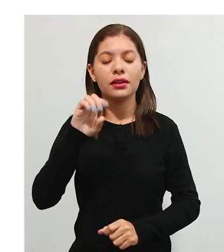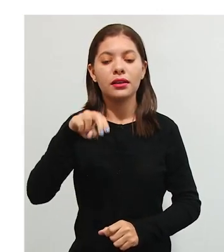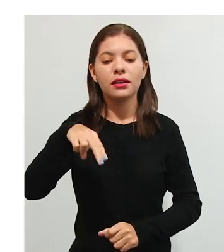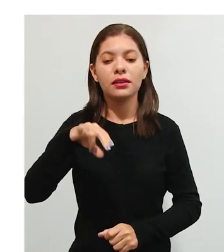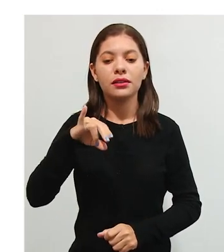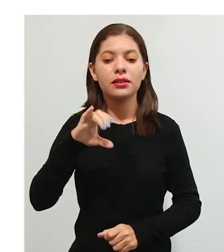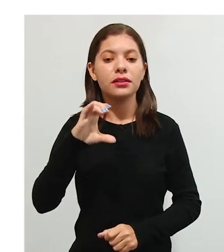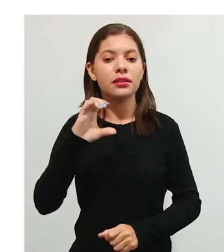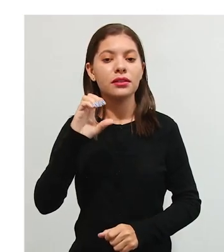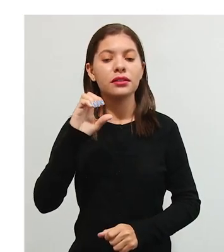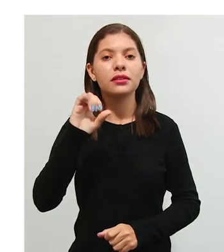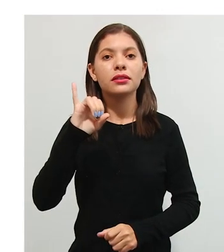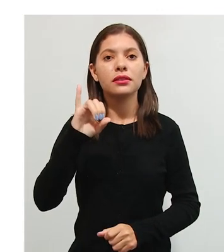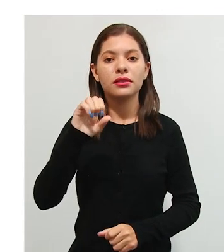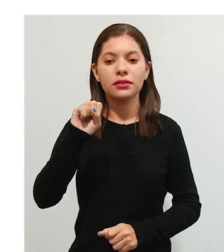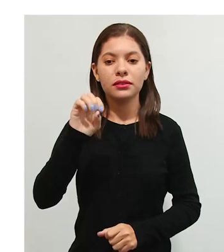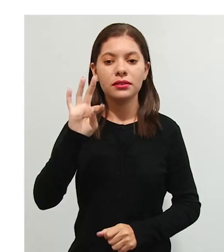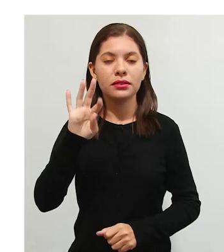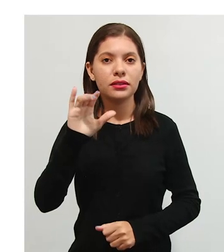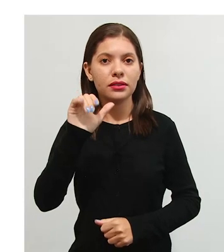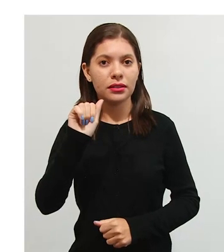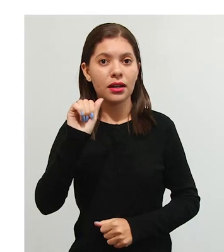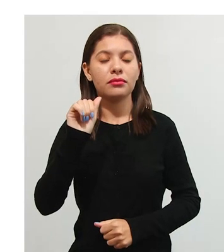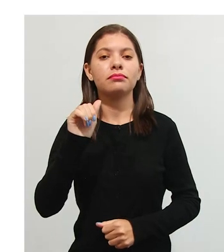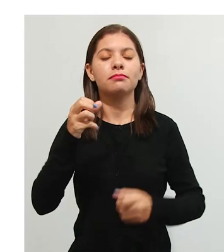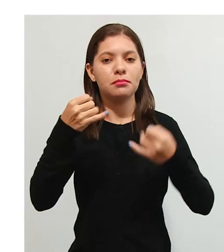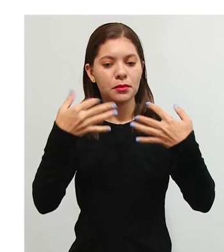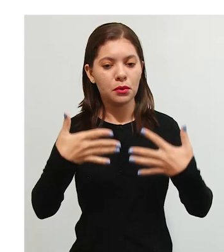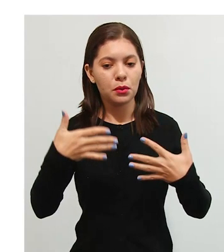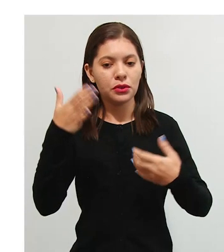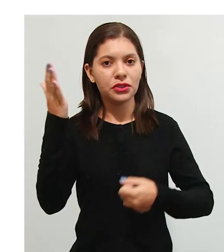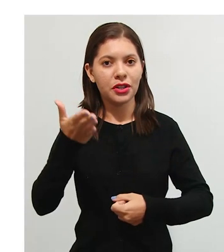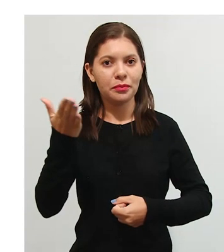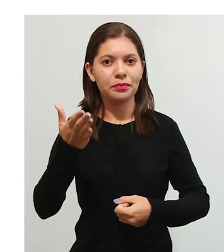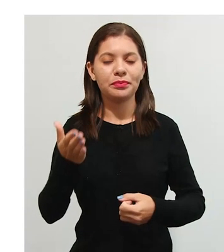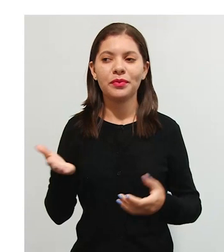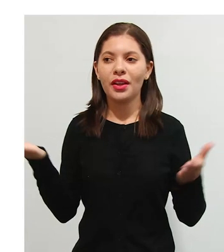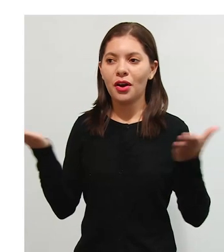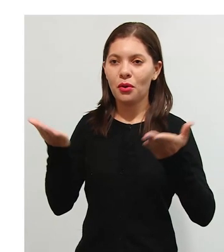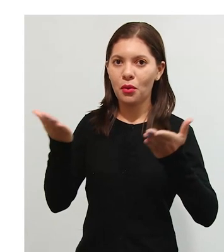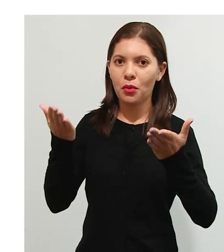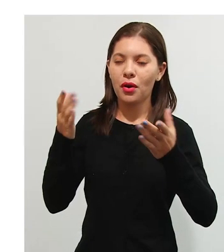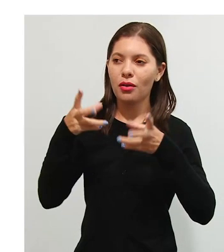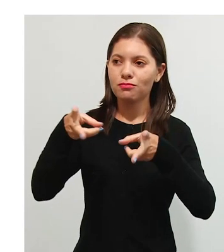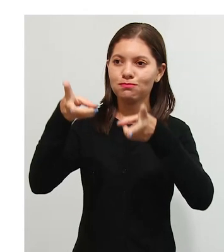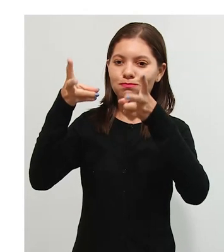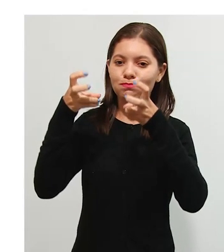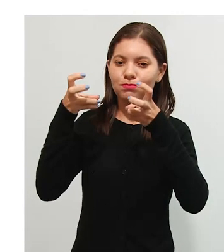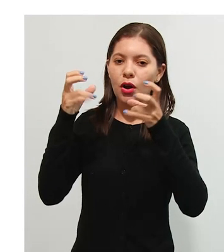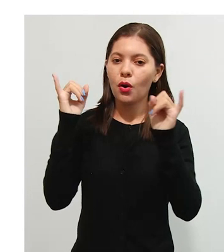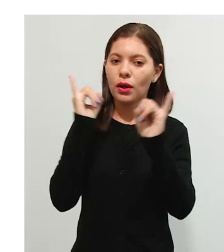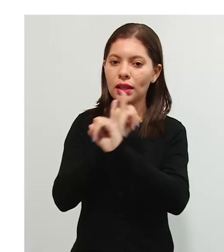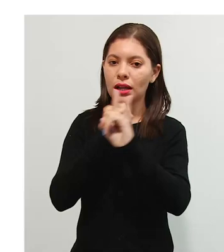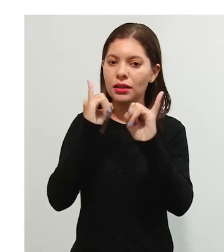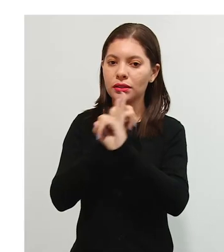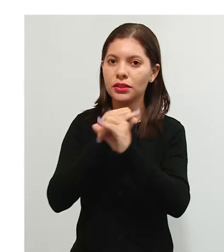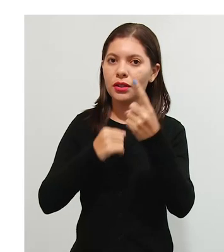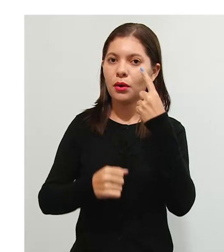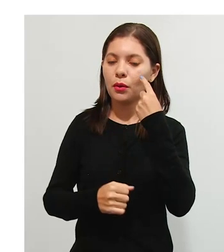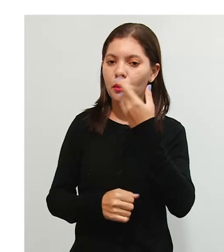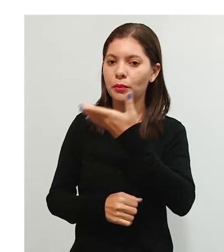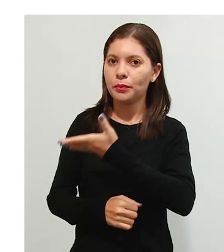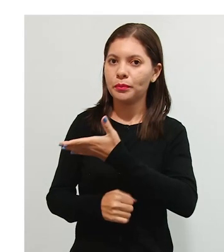Rosa comentou. E aí, vamos à concepção interacionista. E a gente colocou aqui não sou,